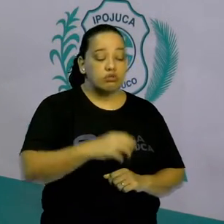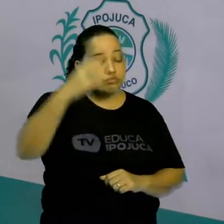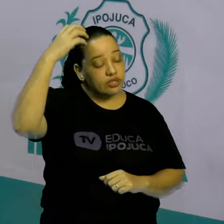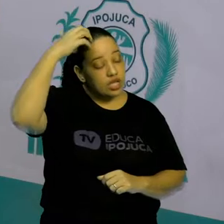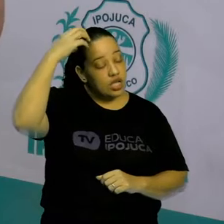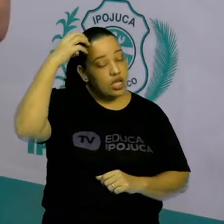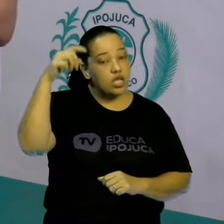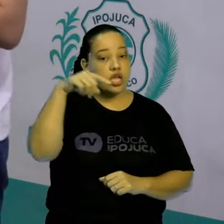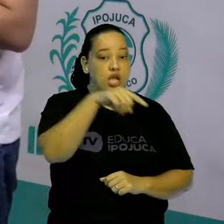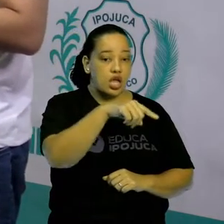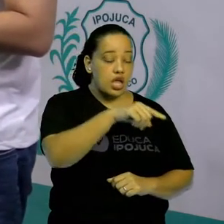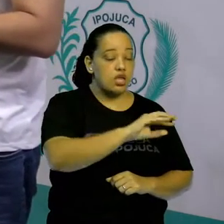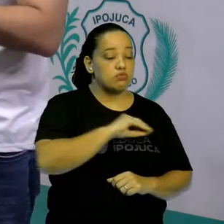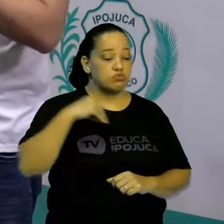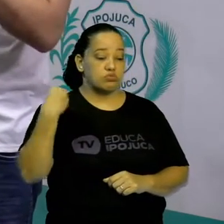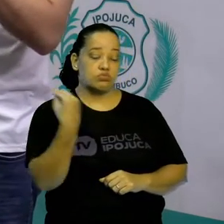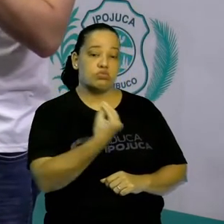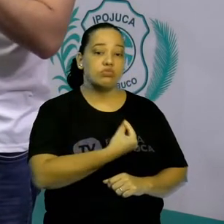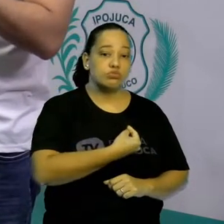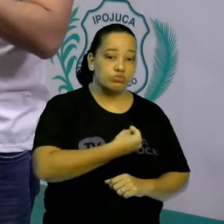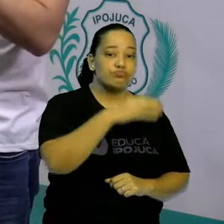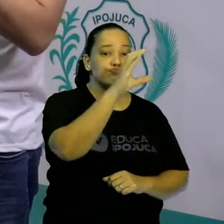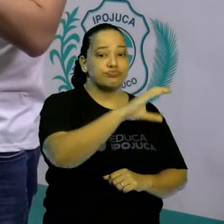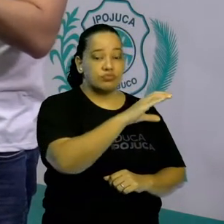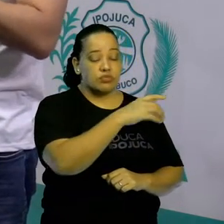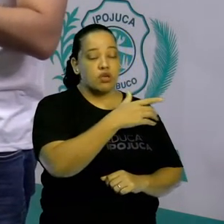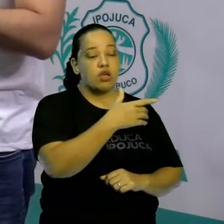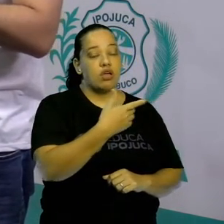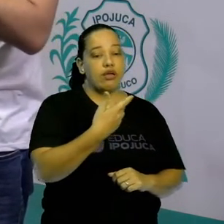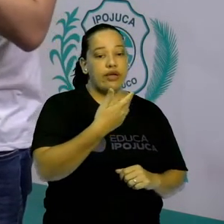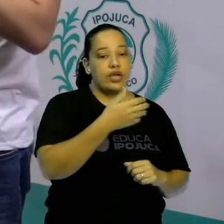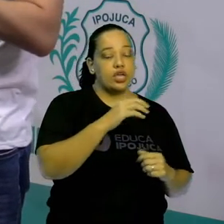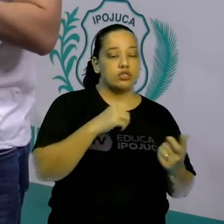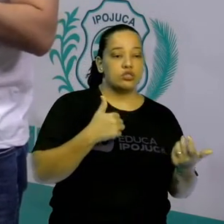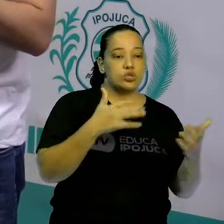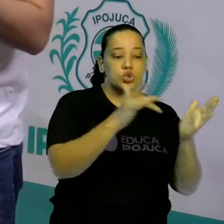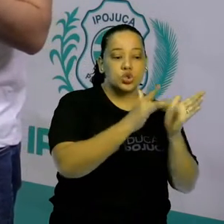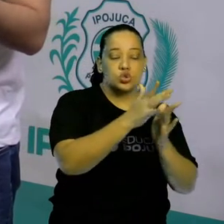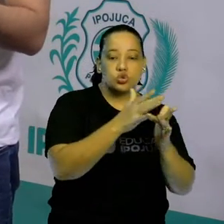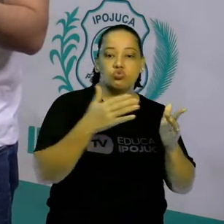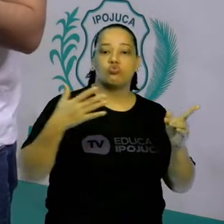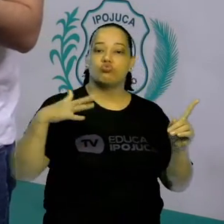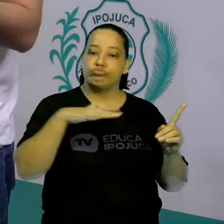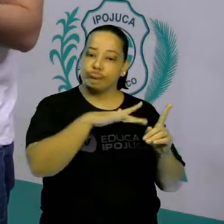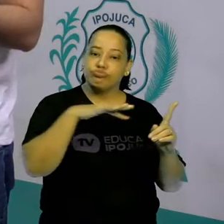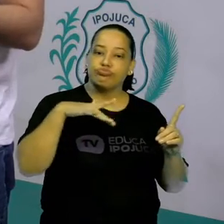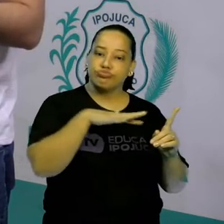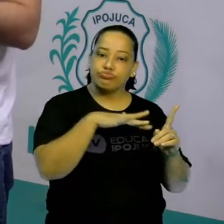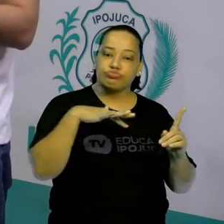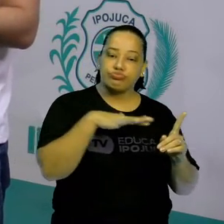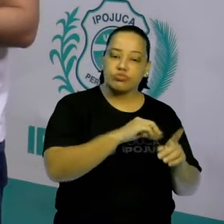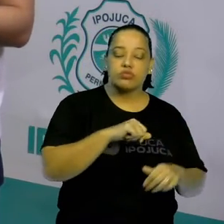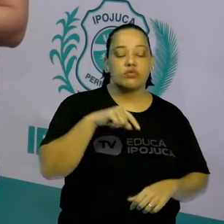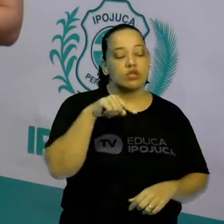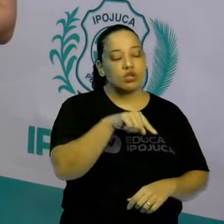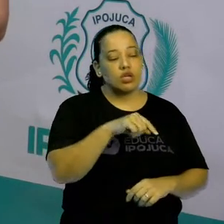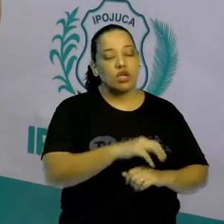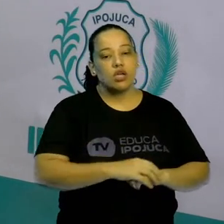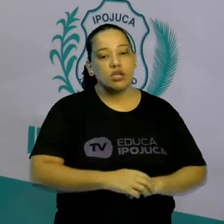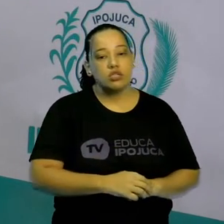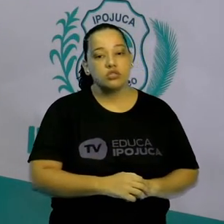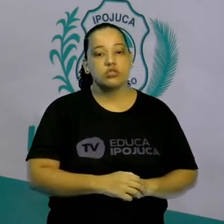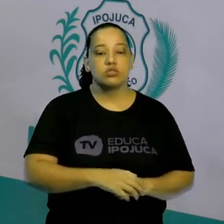dos portugueses, o rei Mani Zinga Mebemba, conhecido como Afonso I pelos